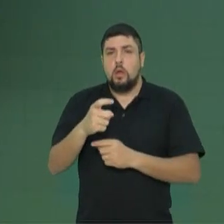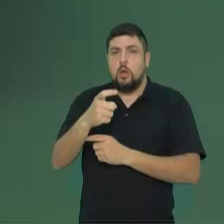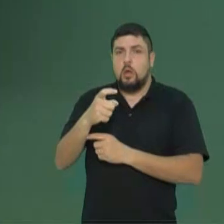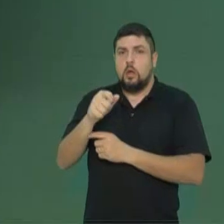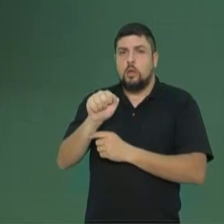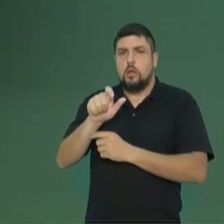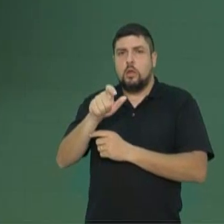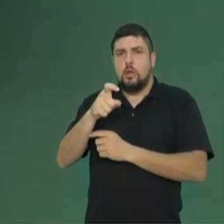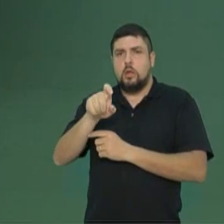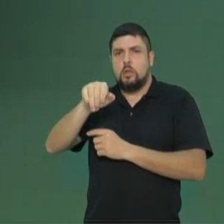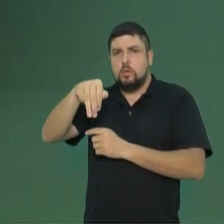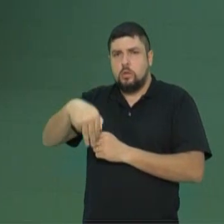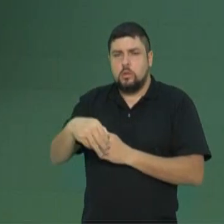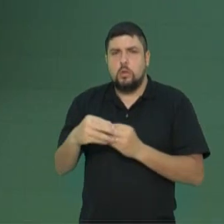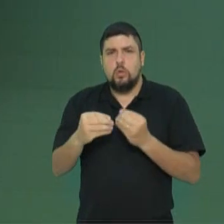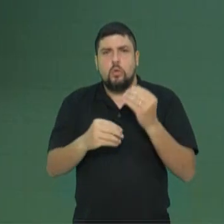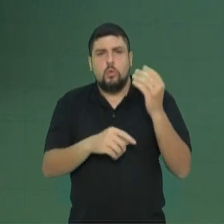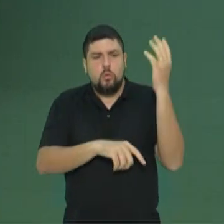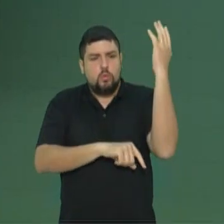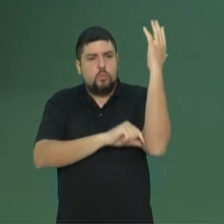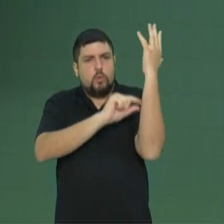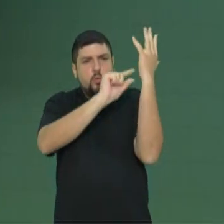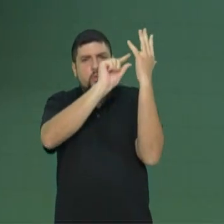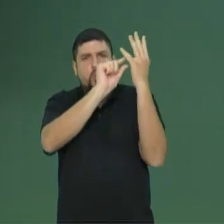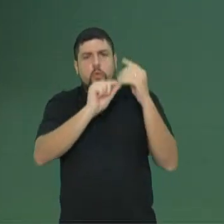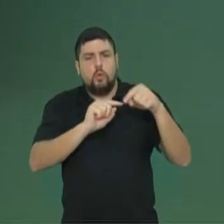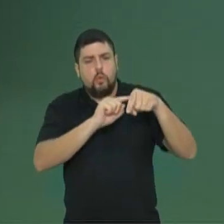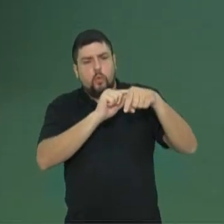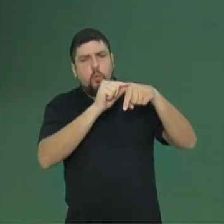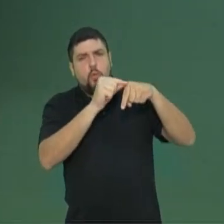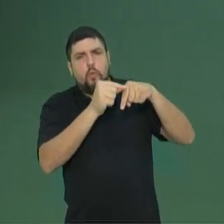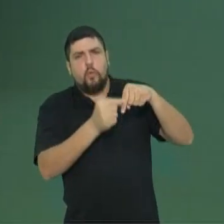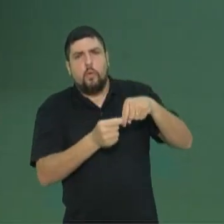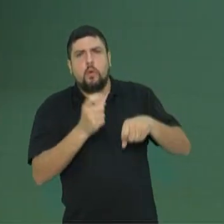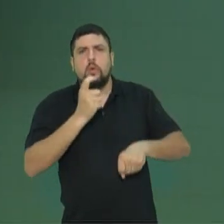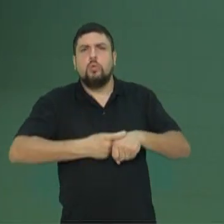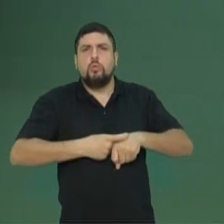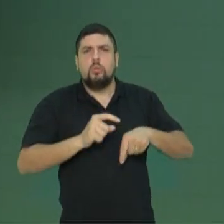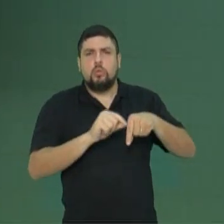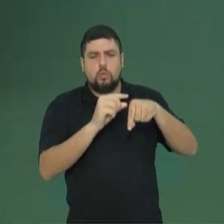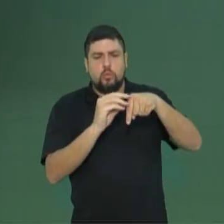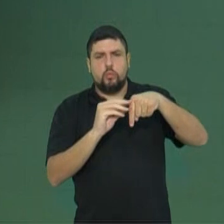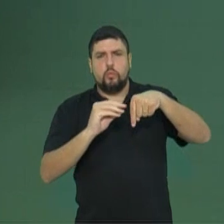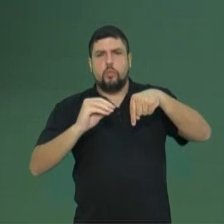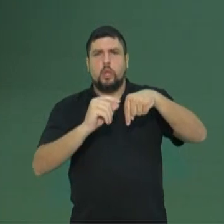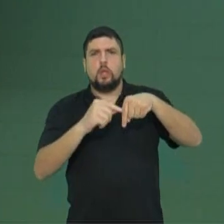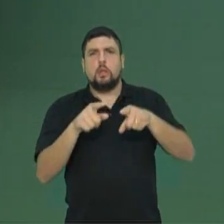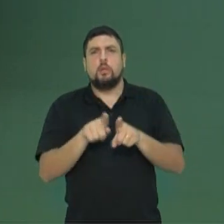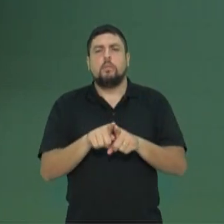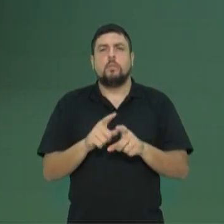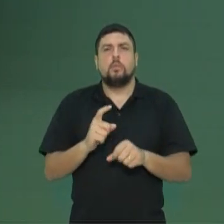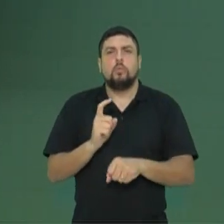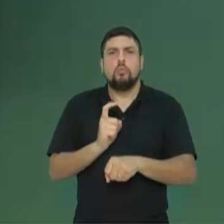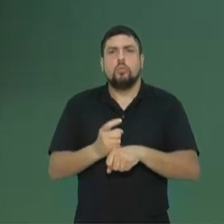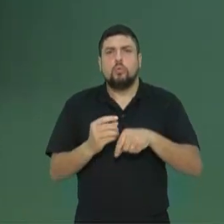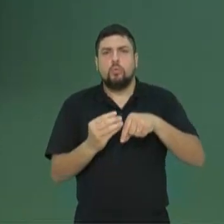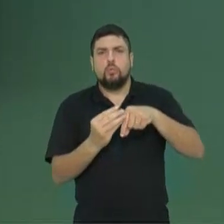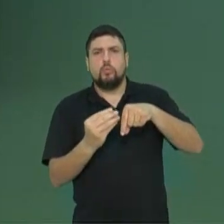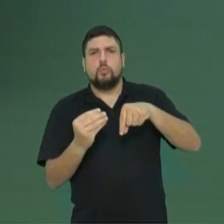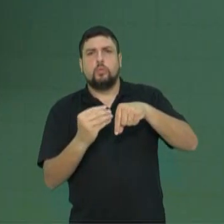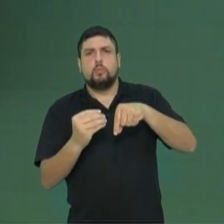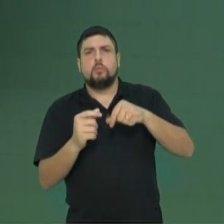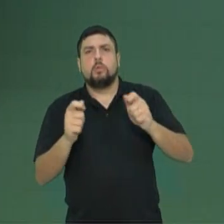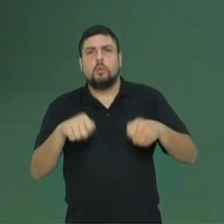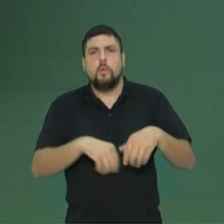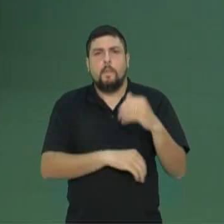são estruturas rígidas e acabam, além de conduzir a seiva, sustentando a planta, possibilitando o crescimento em